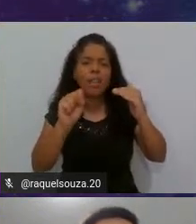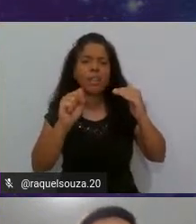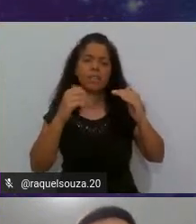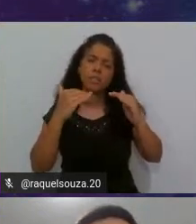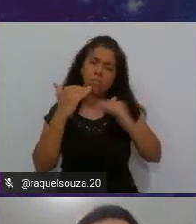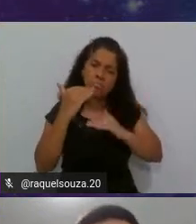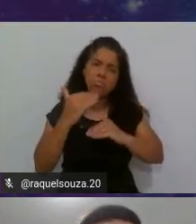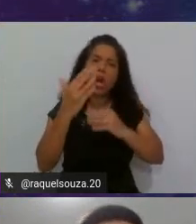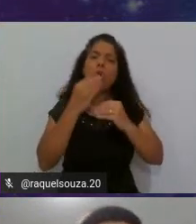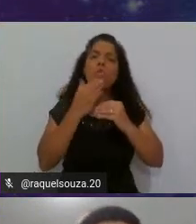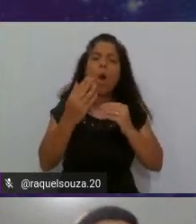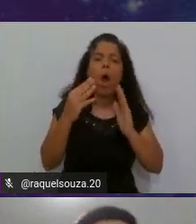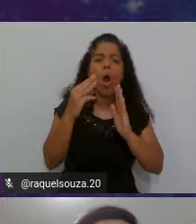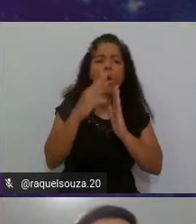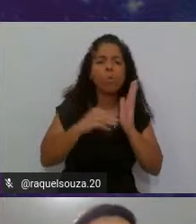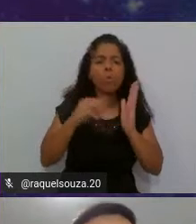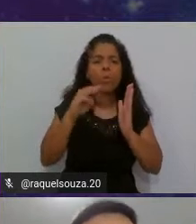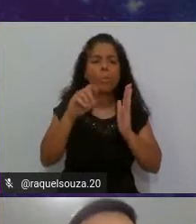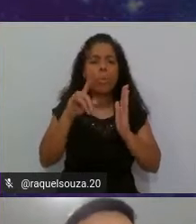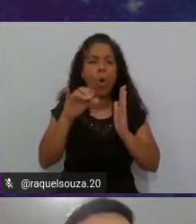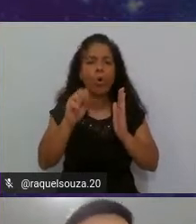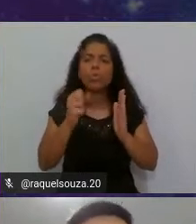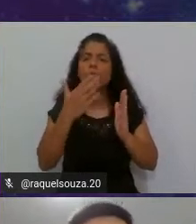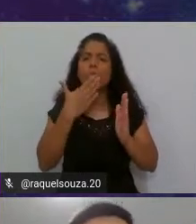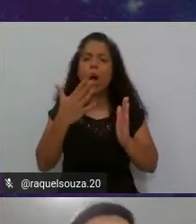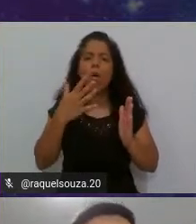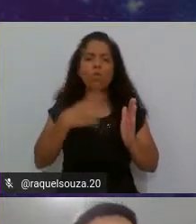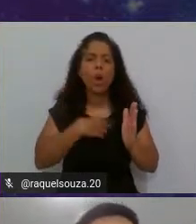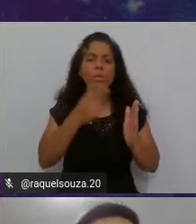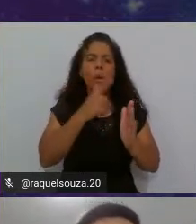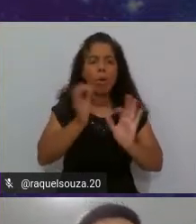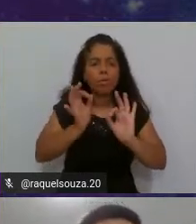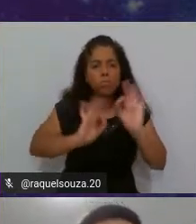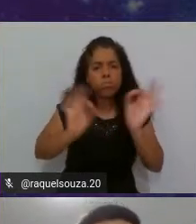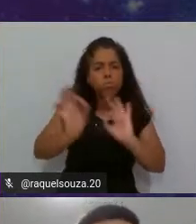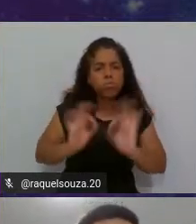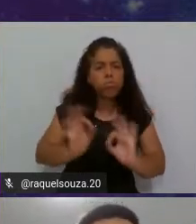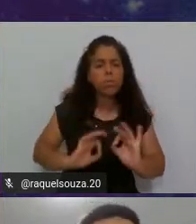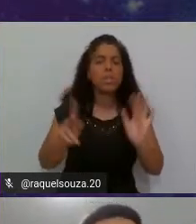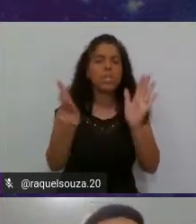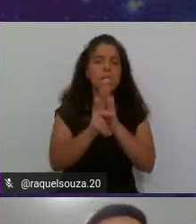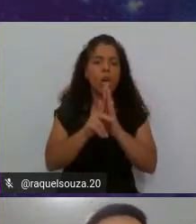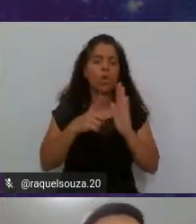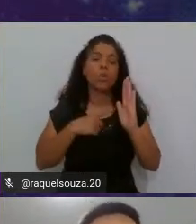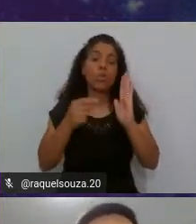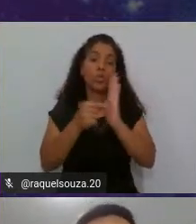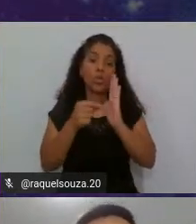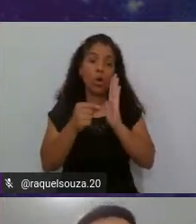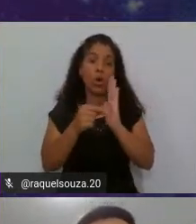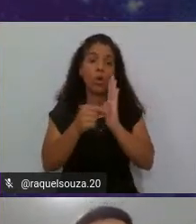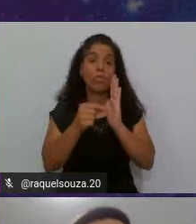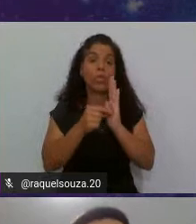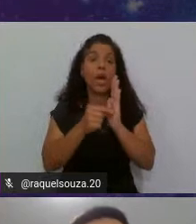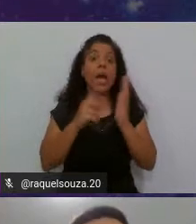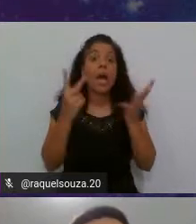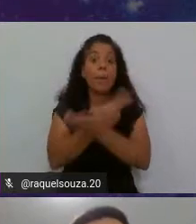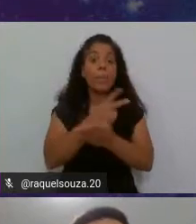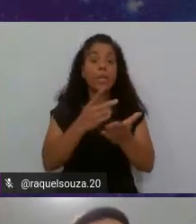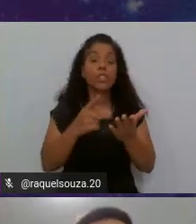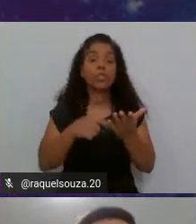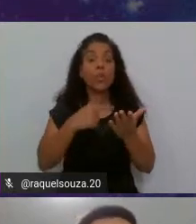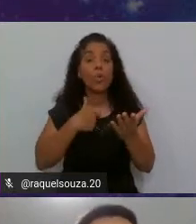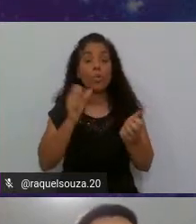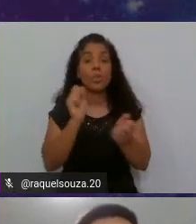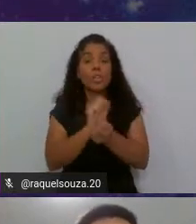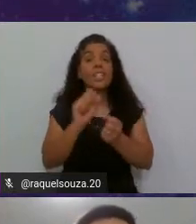quais módulos, de que forma você pode arquiteturar o seu software. A partir do momento que você sabe como um sistema